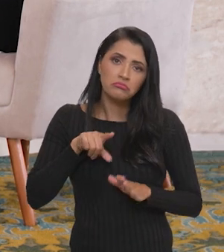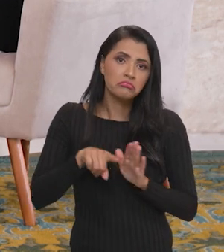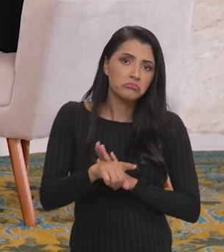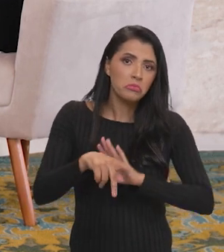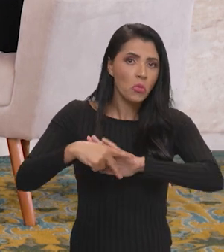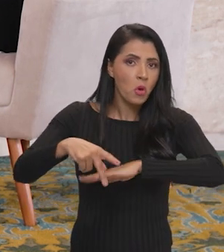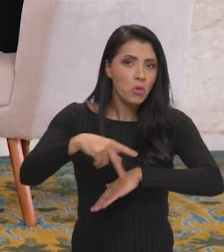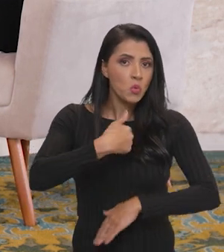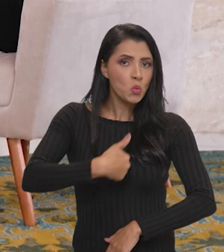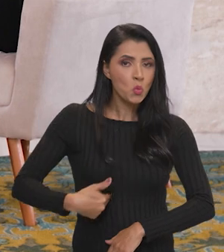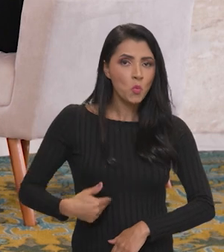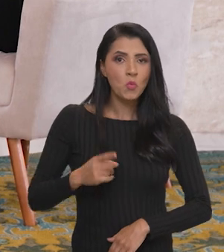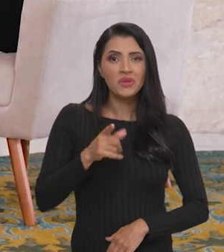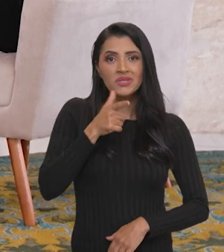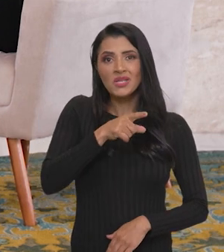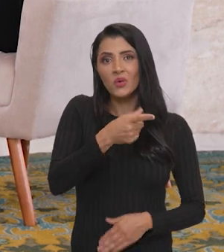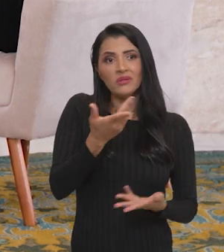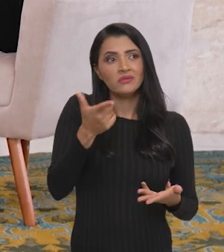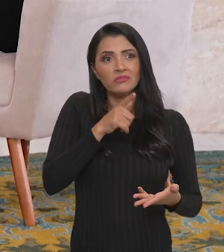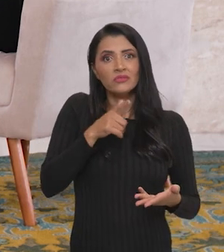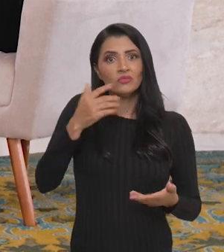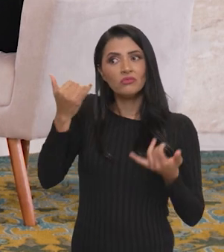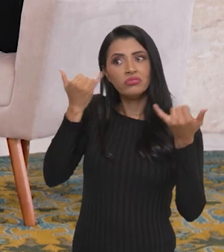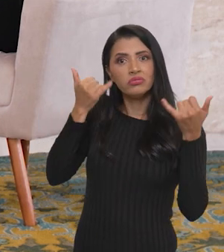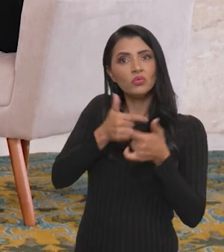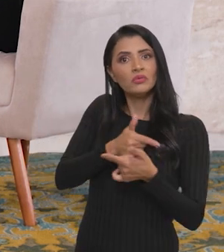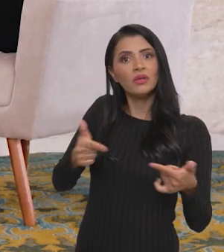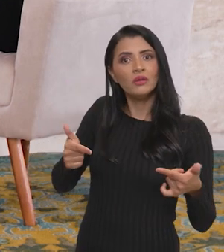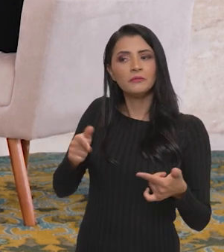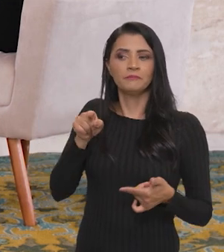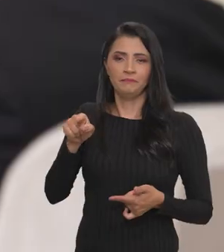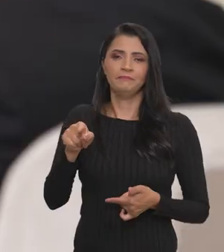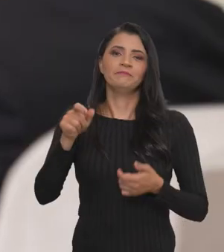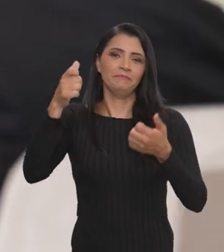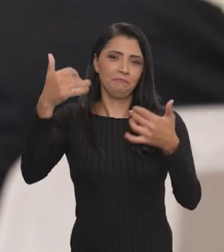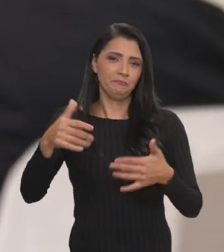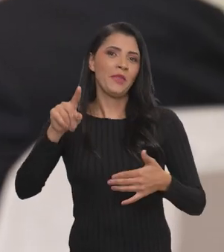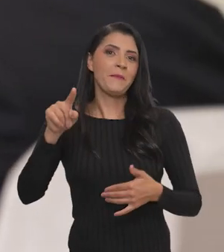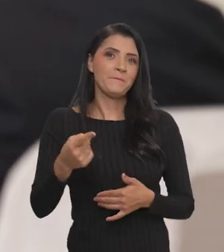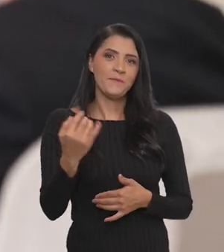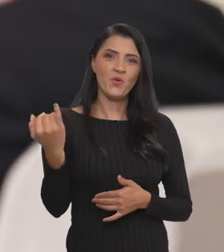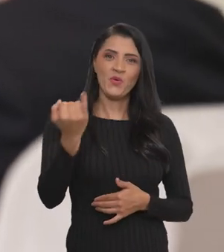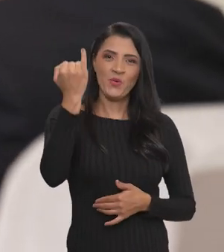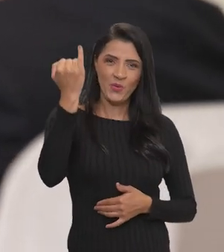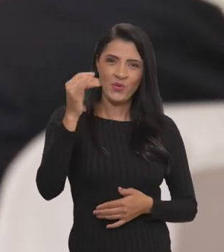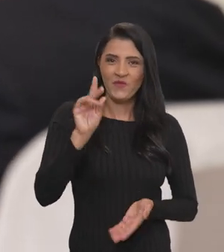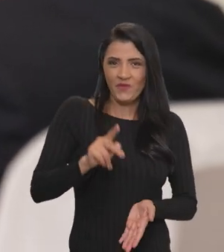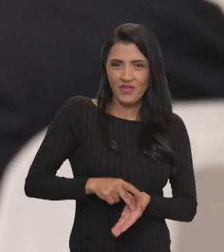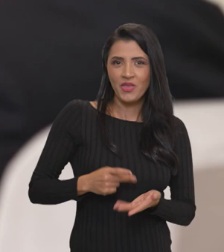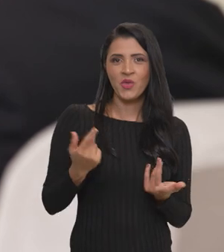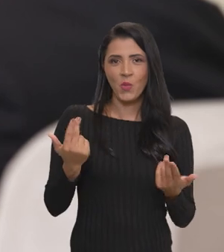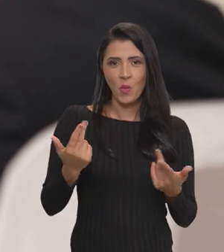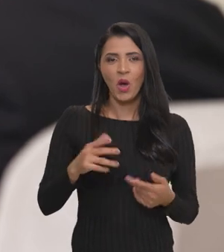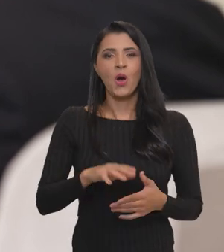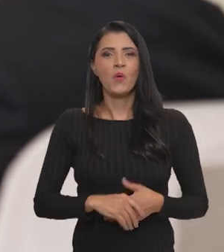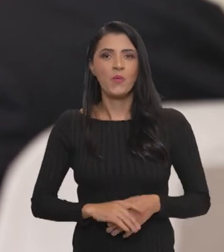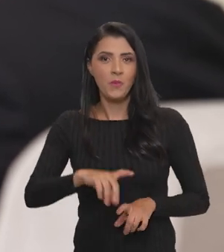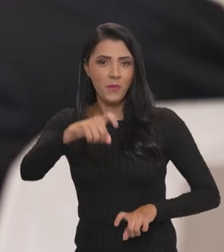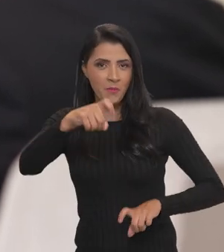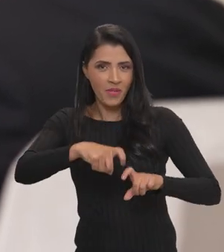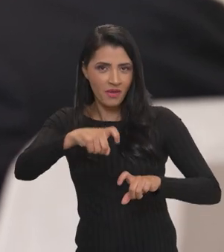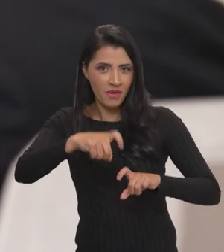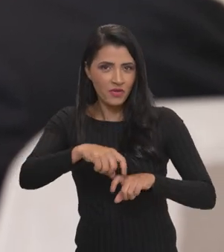alguma orientação do governo? Porque senão não chega também na ponta. Você falou um ponto essencial, Paulo. De fato, assim como o médico,